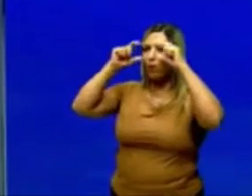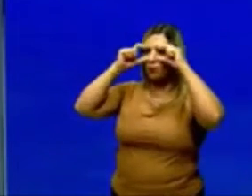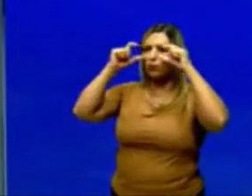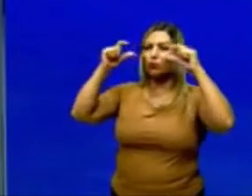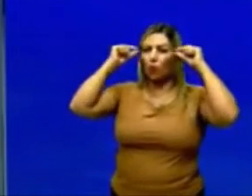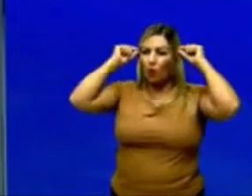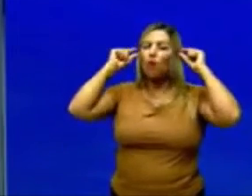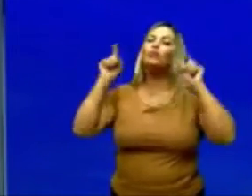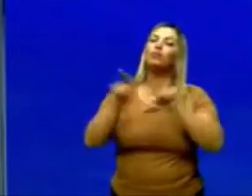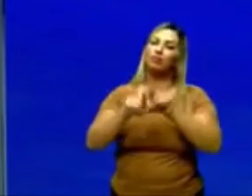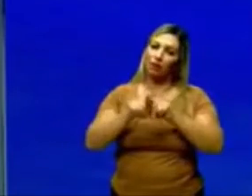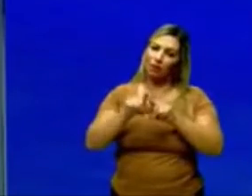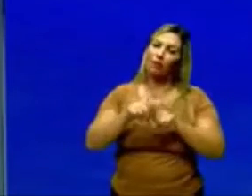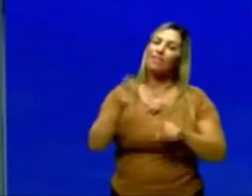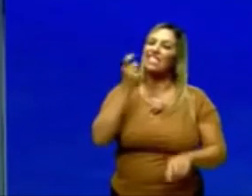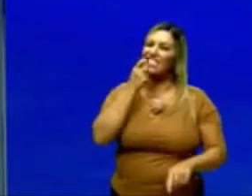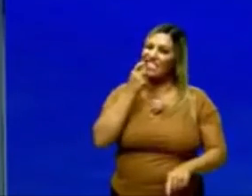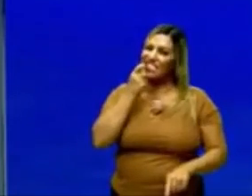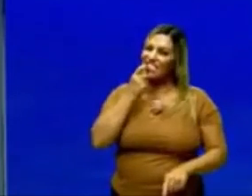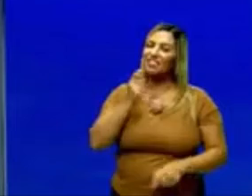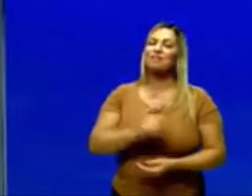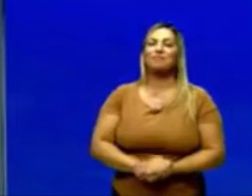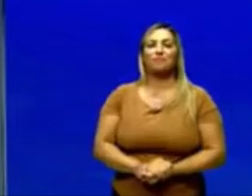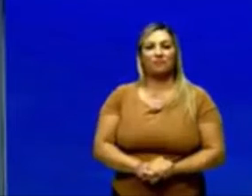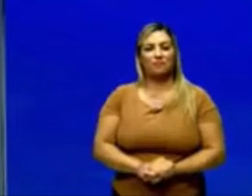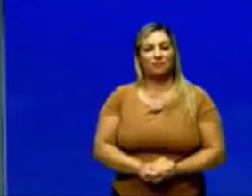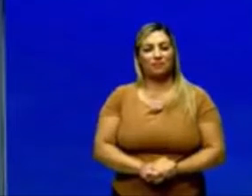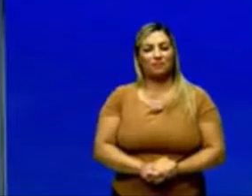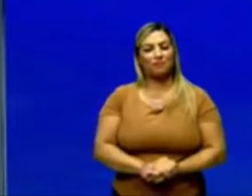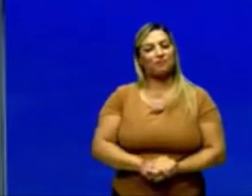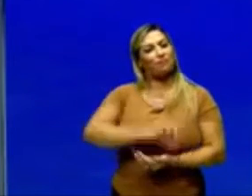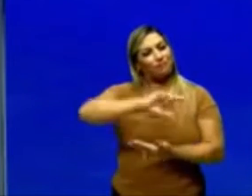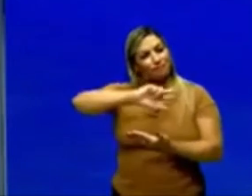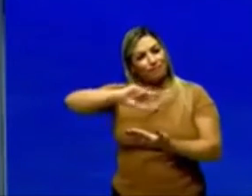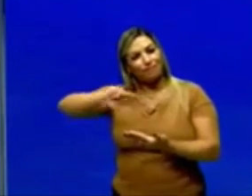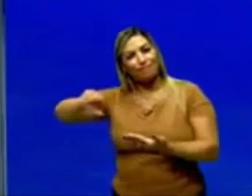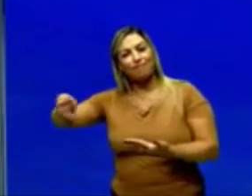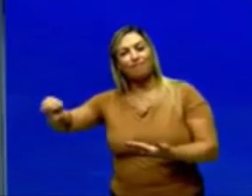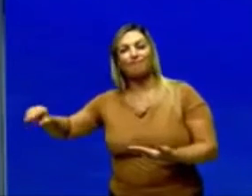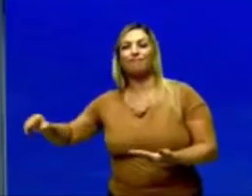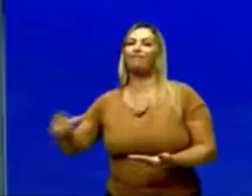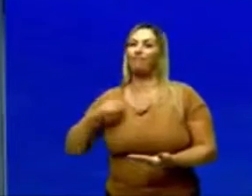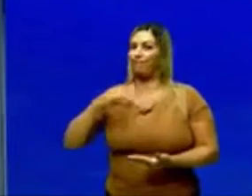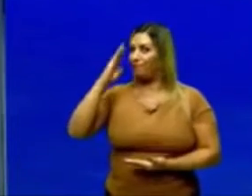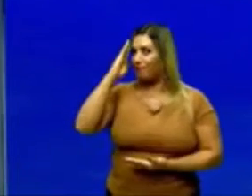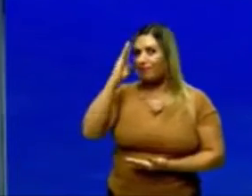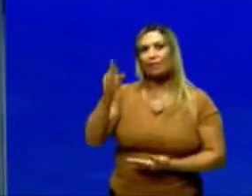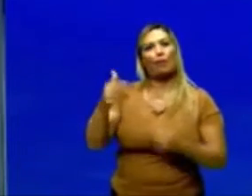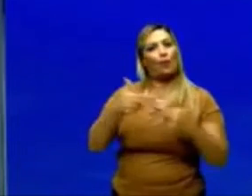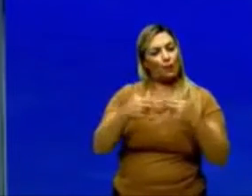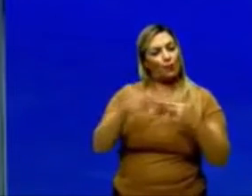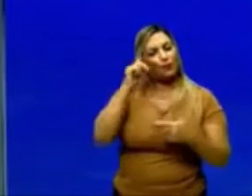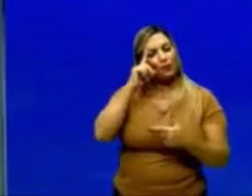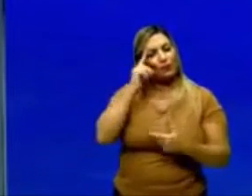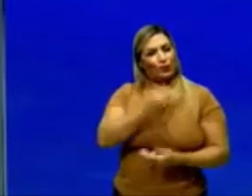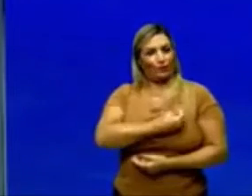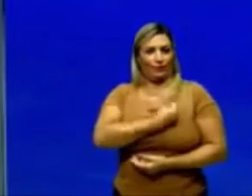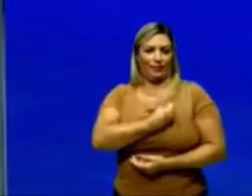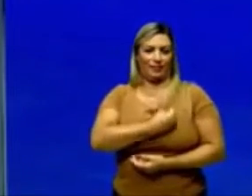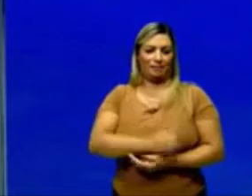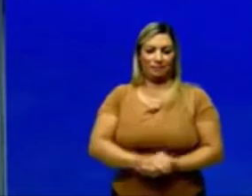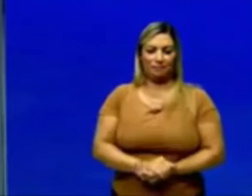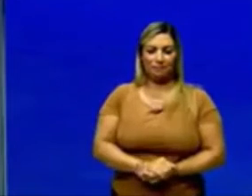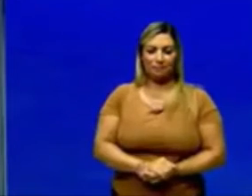é um polímero, é um plástico. Então, os plásticos estão aí dominando, né, o cotidiano. Então, olha só,